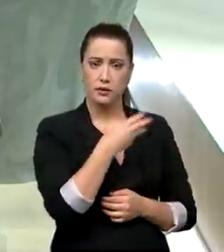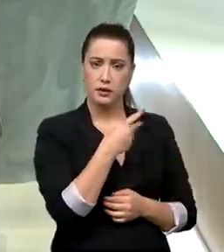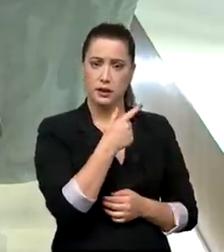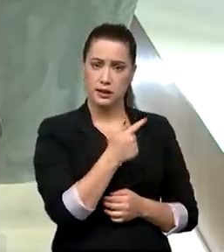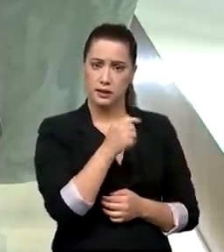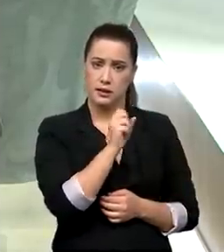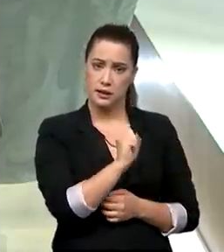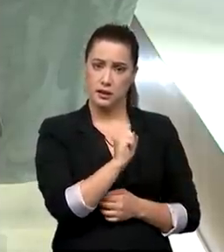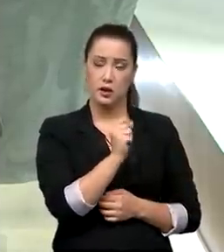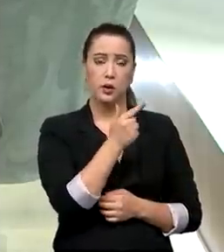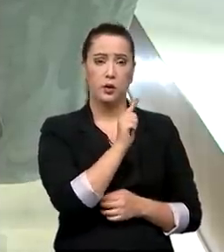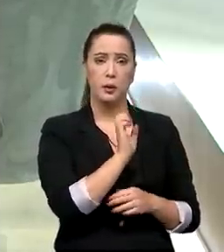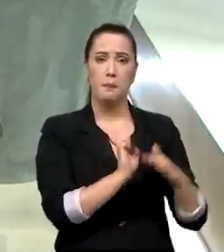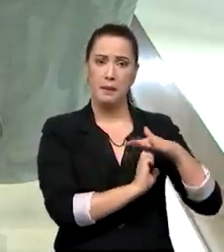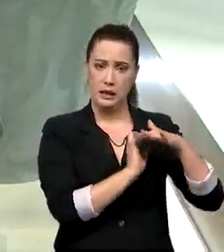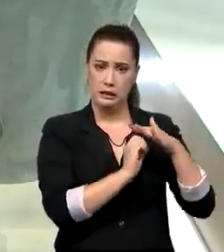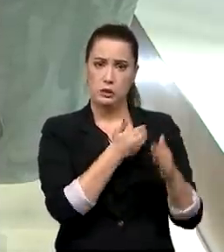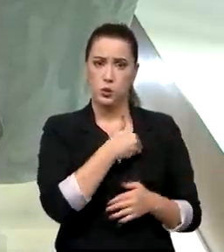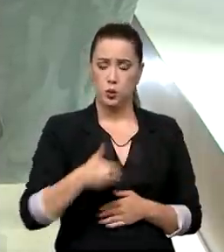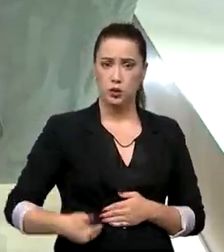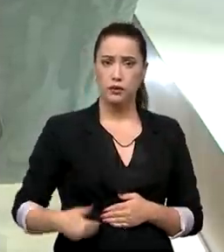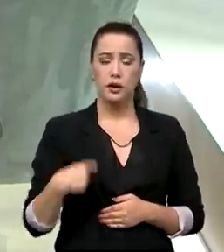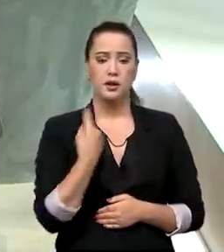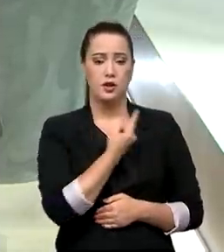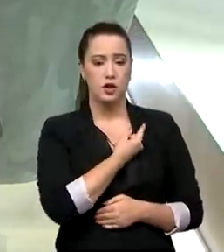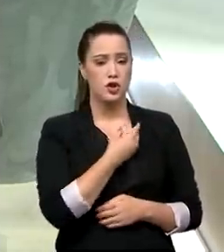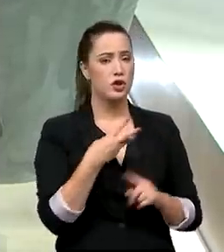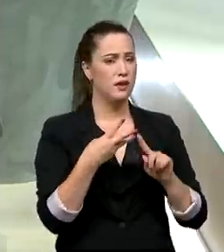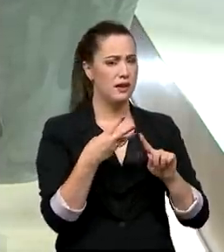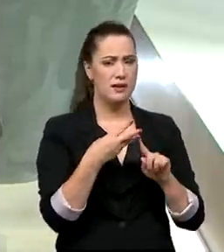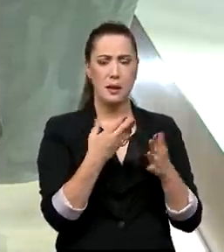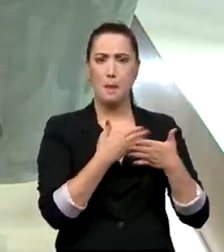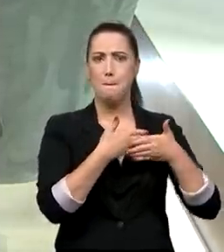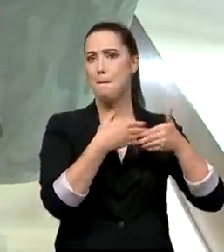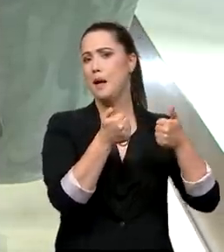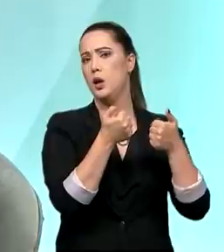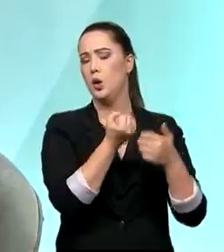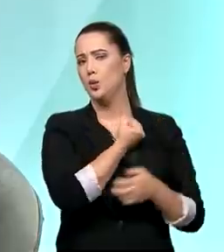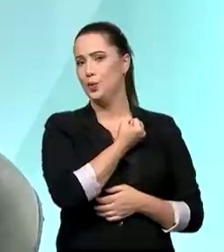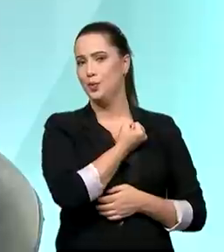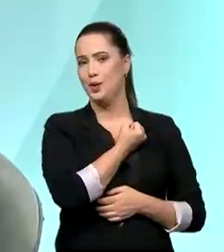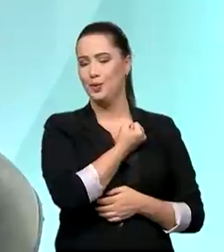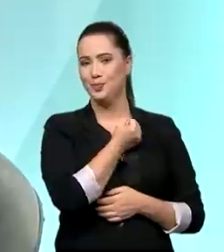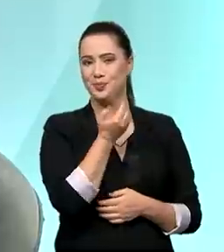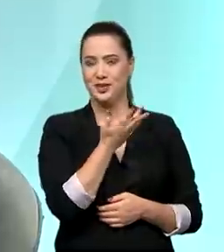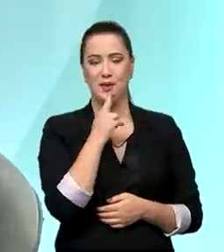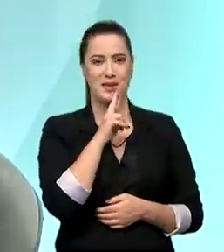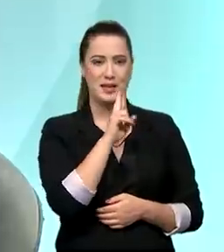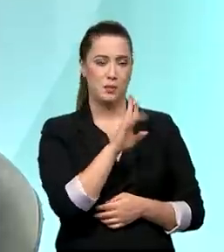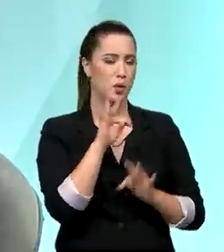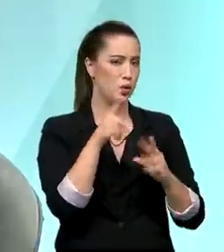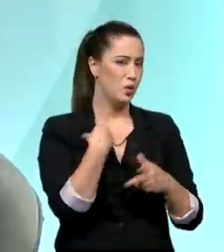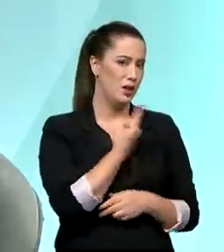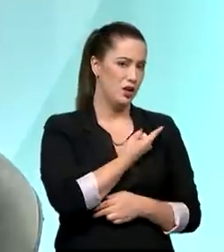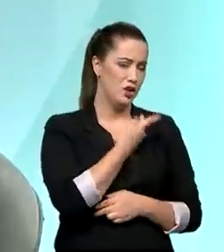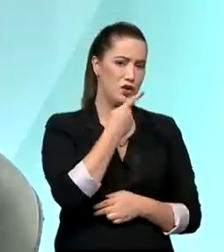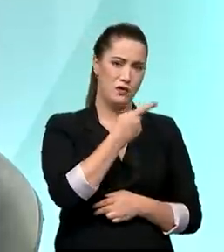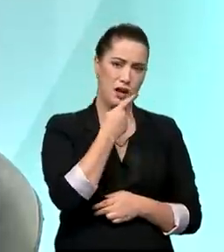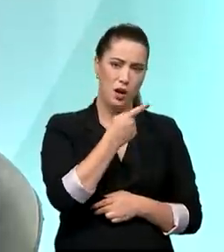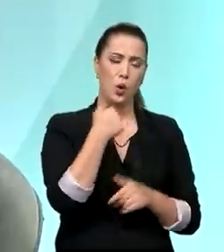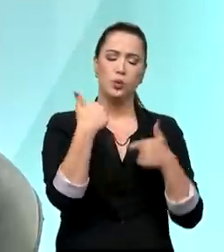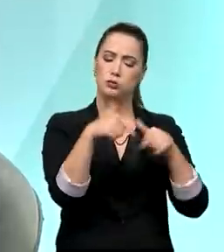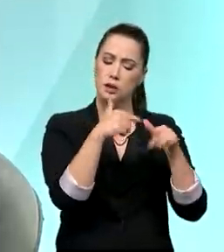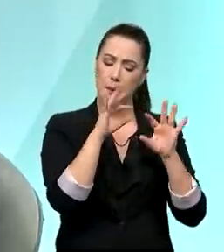a terceira nota, muito próxima. Então isso é consequência de tudo que nós falamos, de uma meritocracia, de